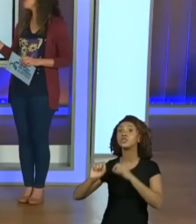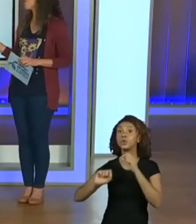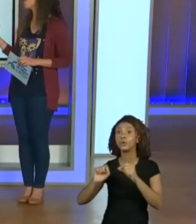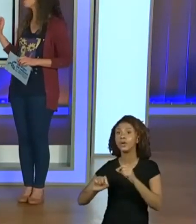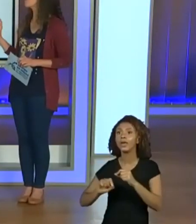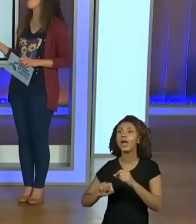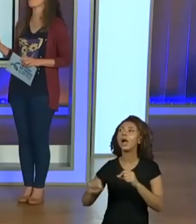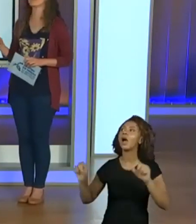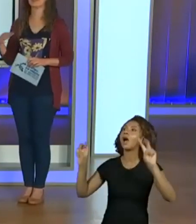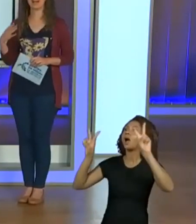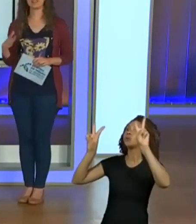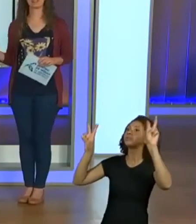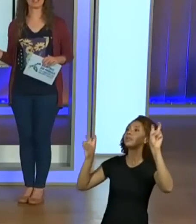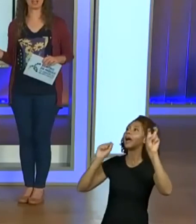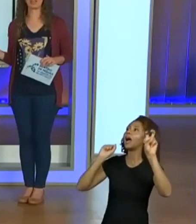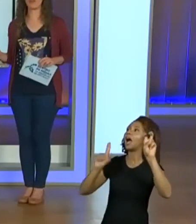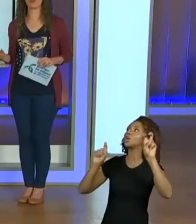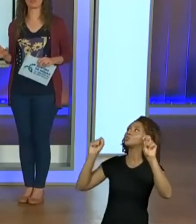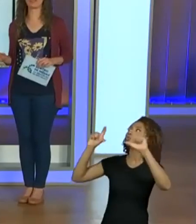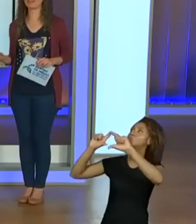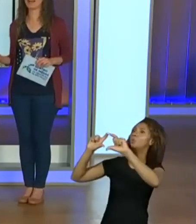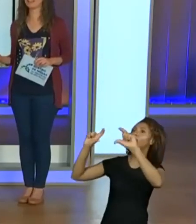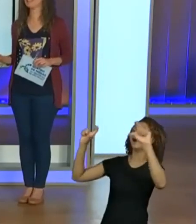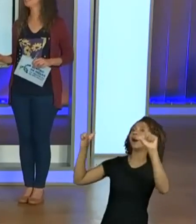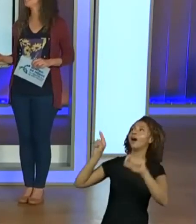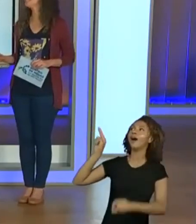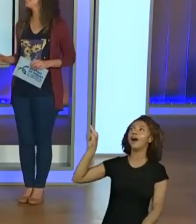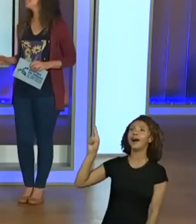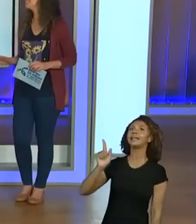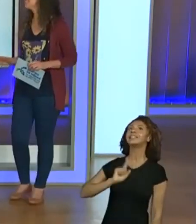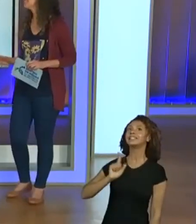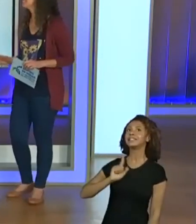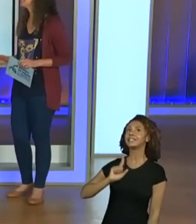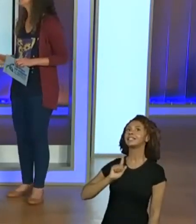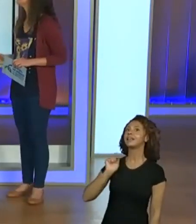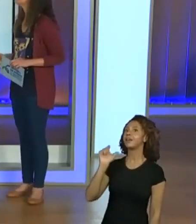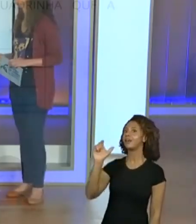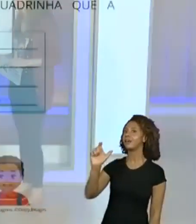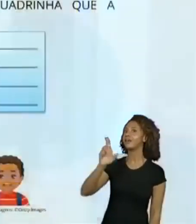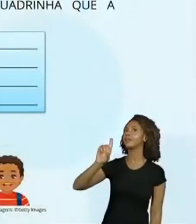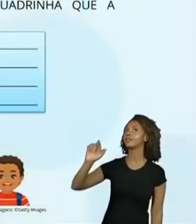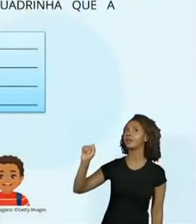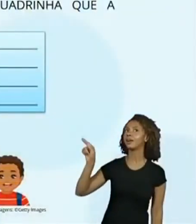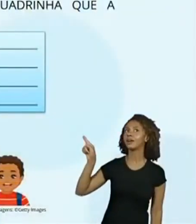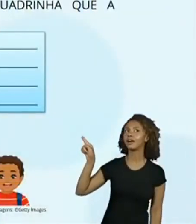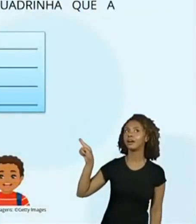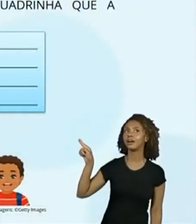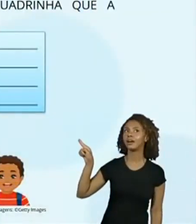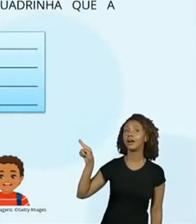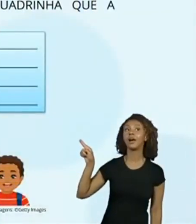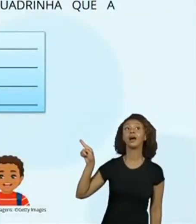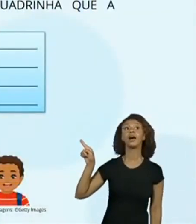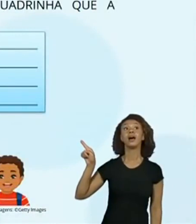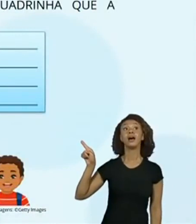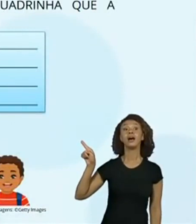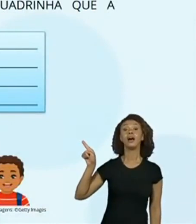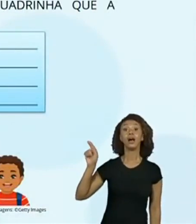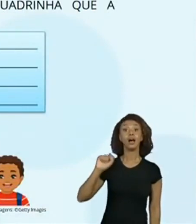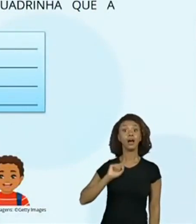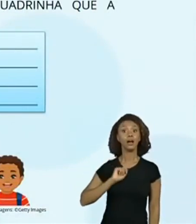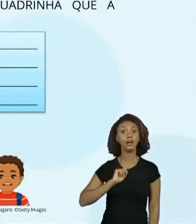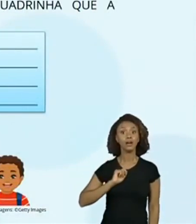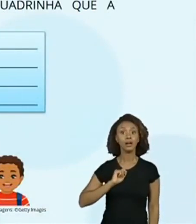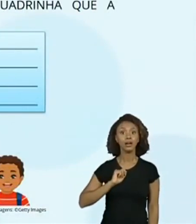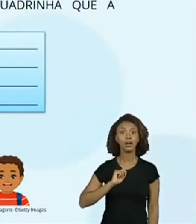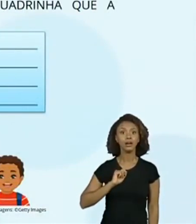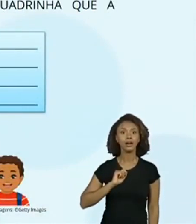melhor forma. Boa. A gente já encontra o dá ali. Olha só. Escreva. Dá. O dá.